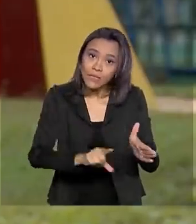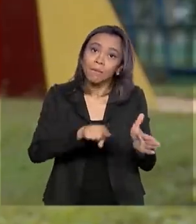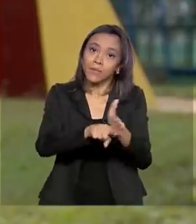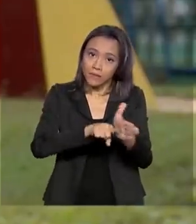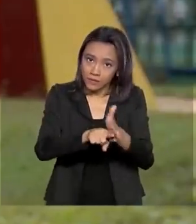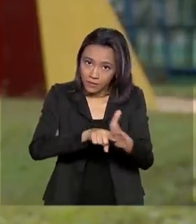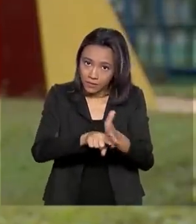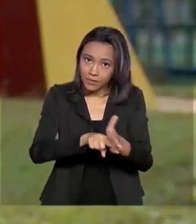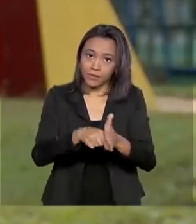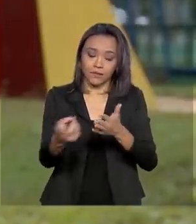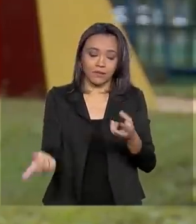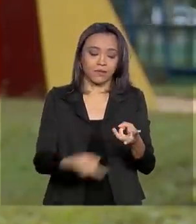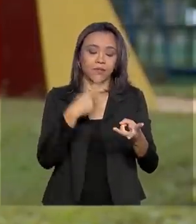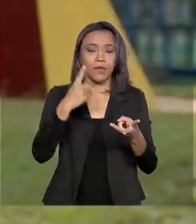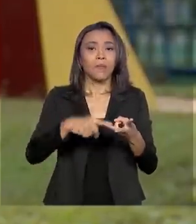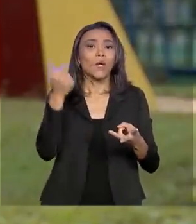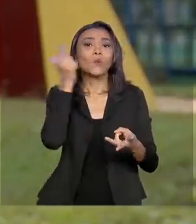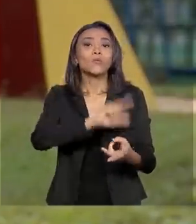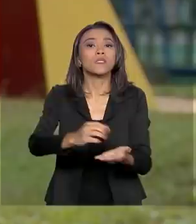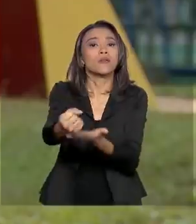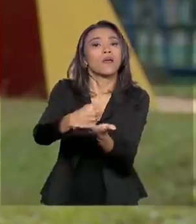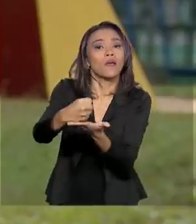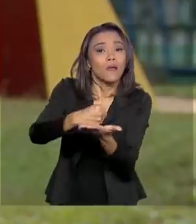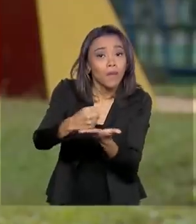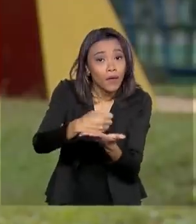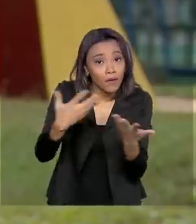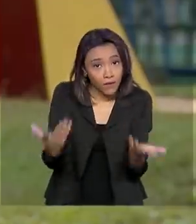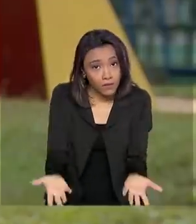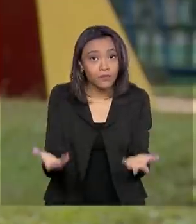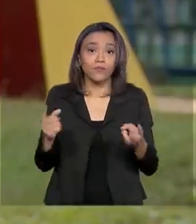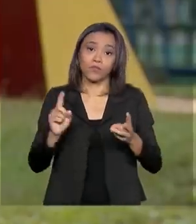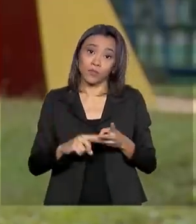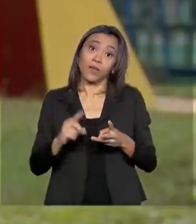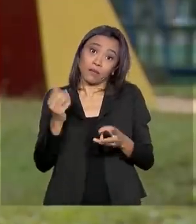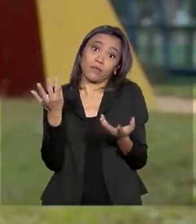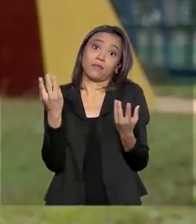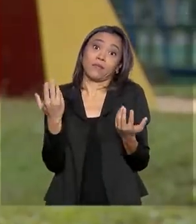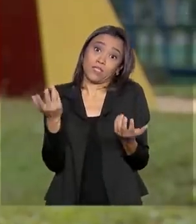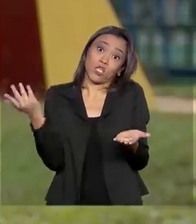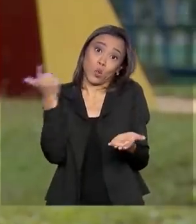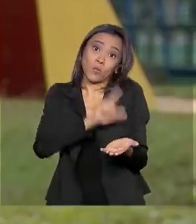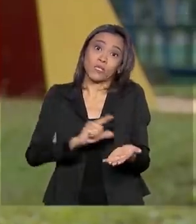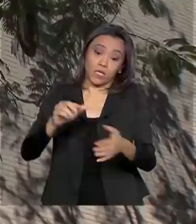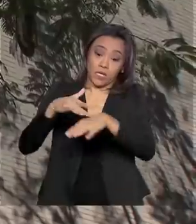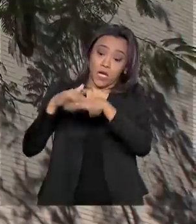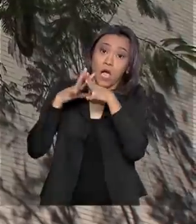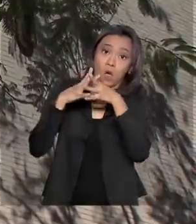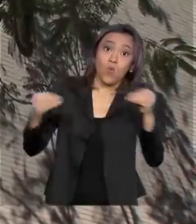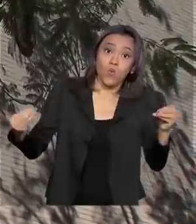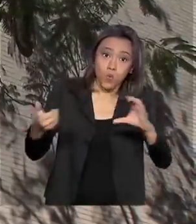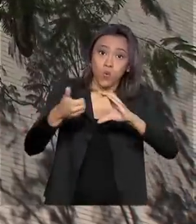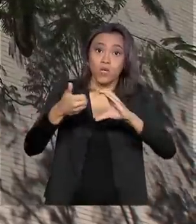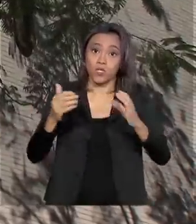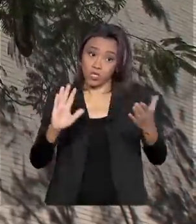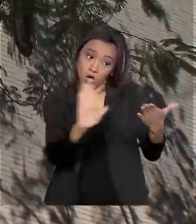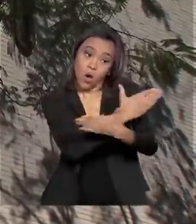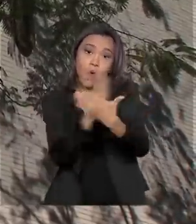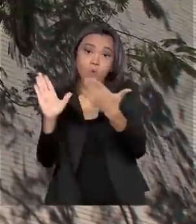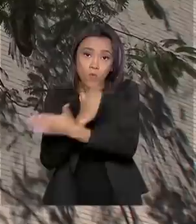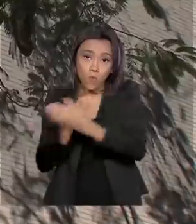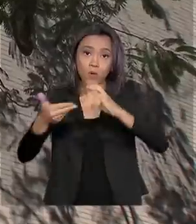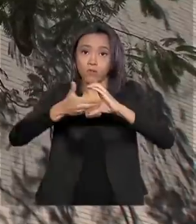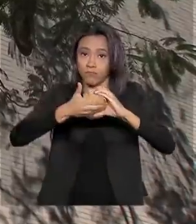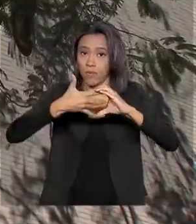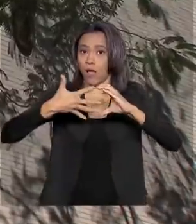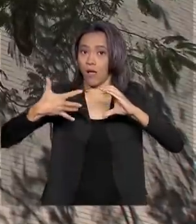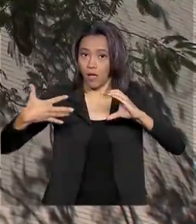quem sabe conseguir medicamentos, quem sabe chegar à cura de algumas dessas doenças raras. O Ministério da Saúde informou que